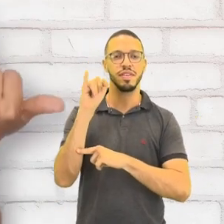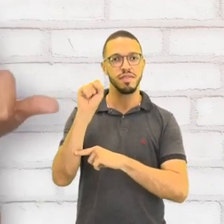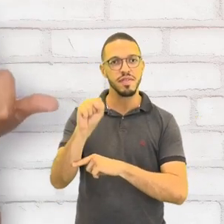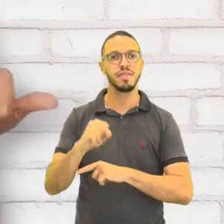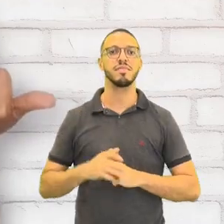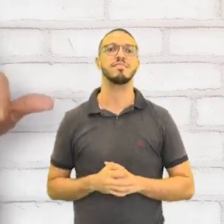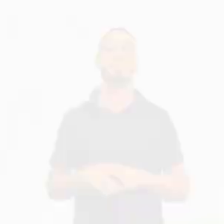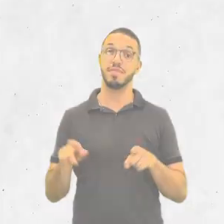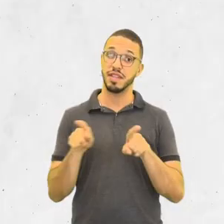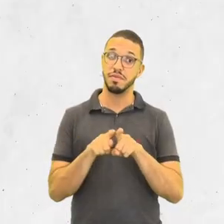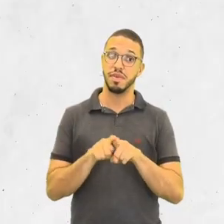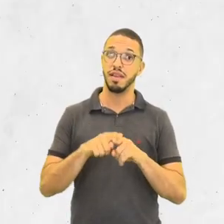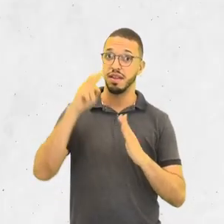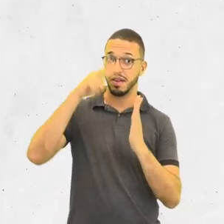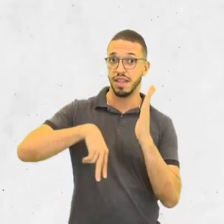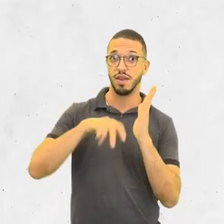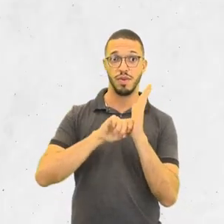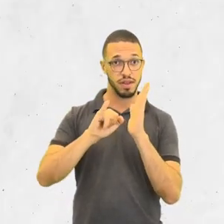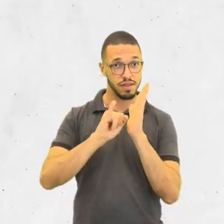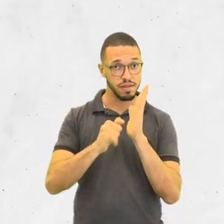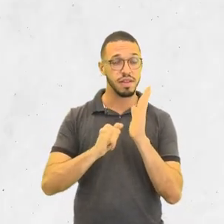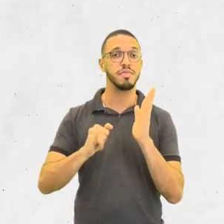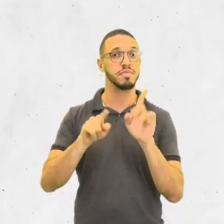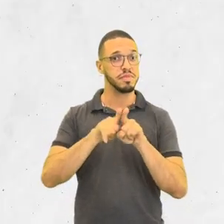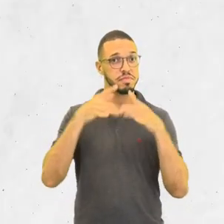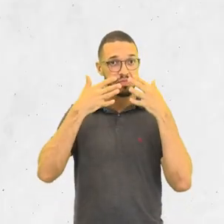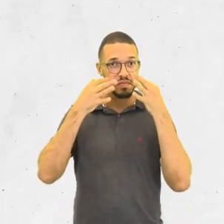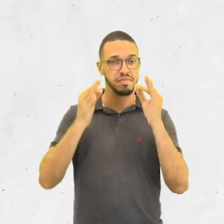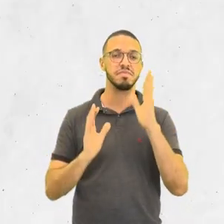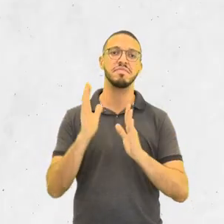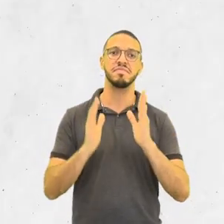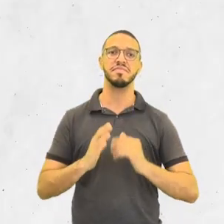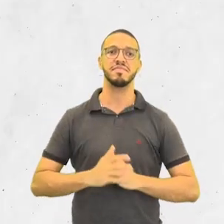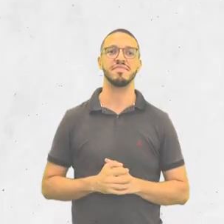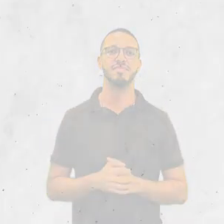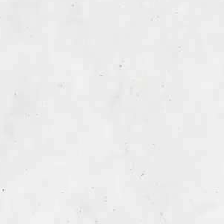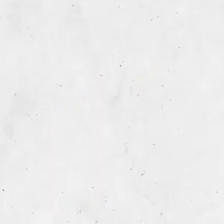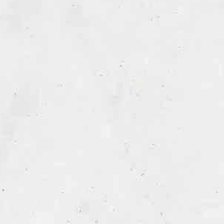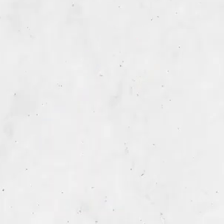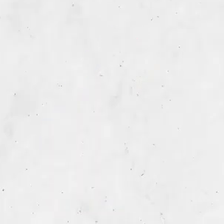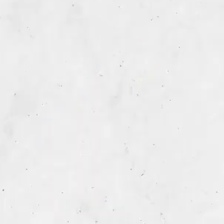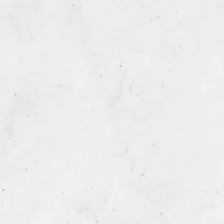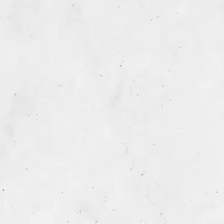Venha ser IFES, leia o edital e fique atento aos prazos.